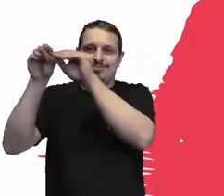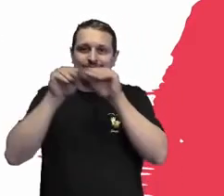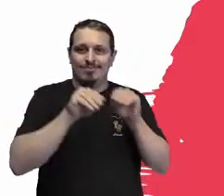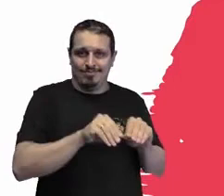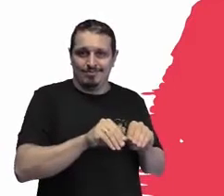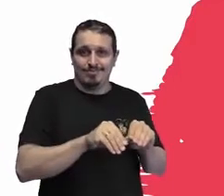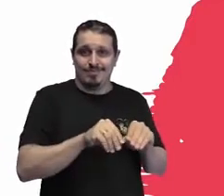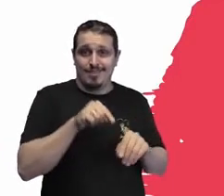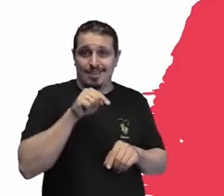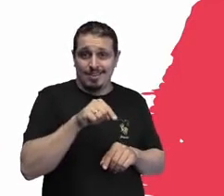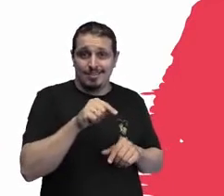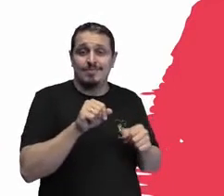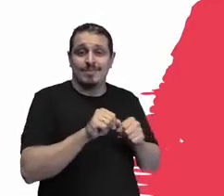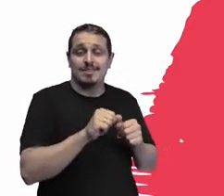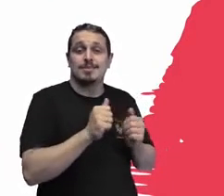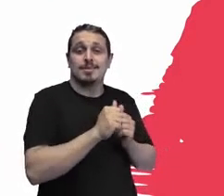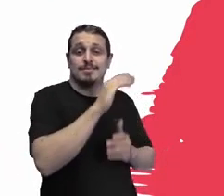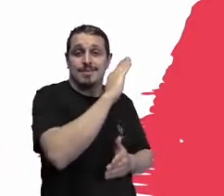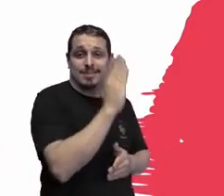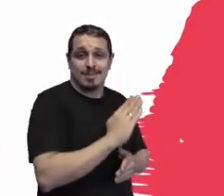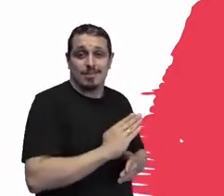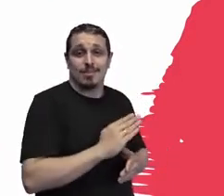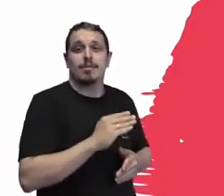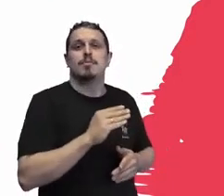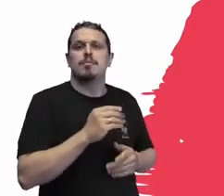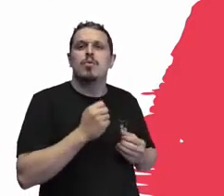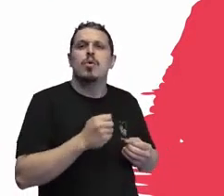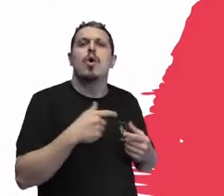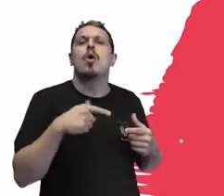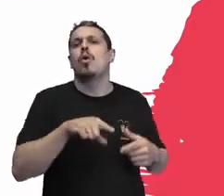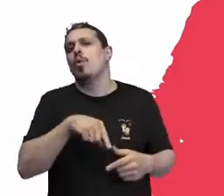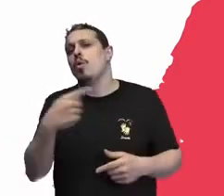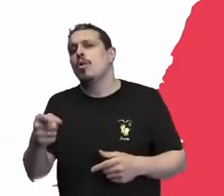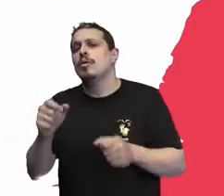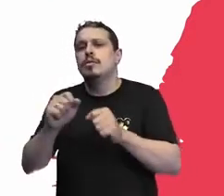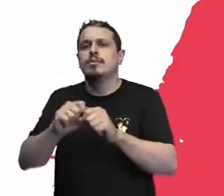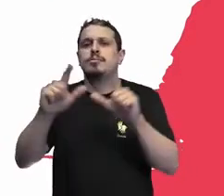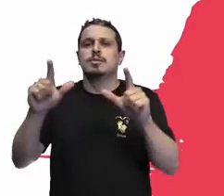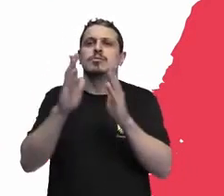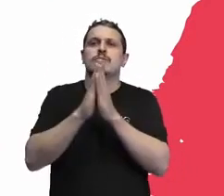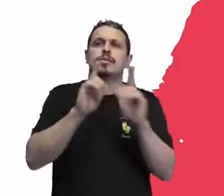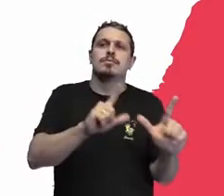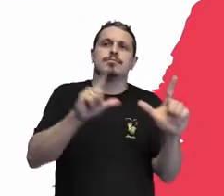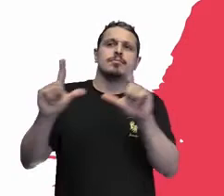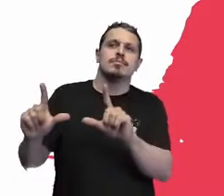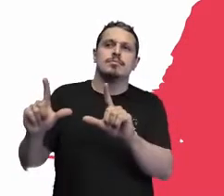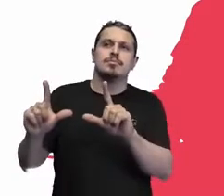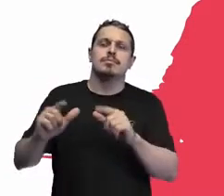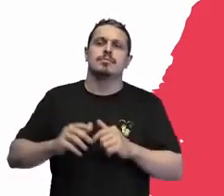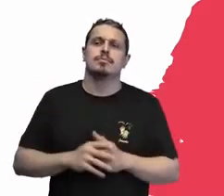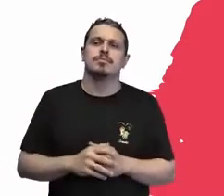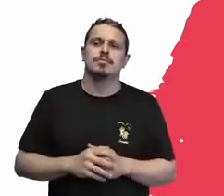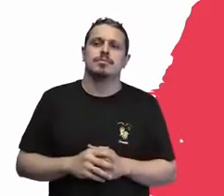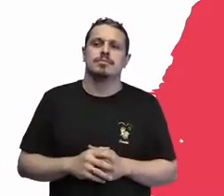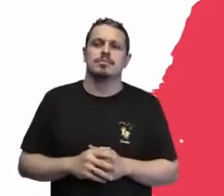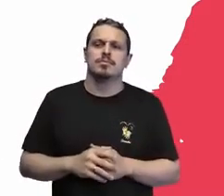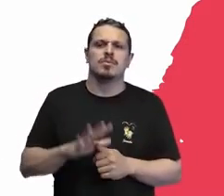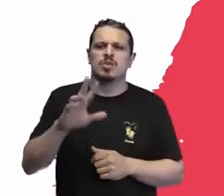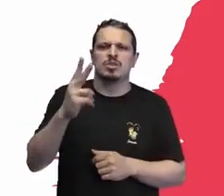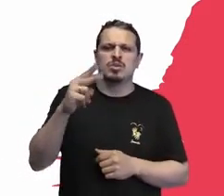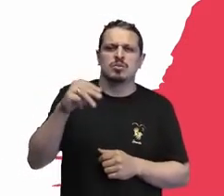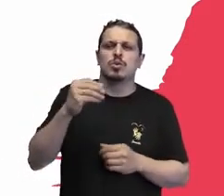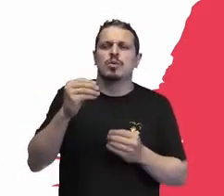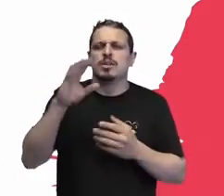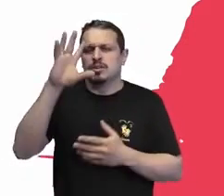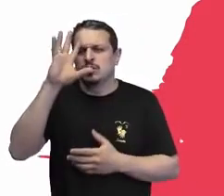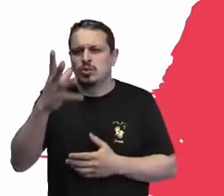Então, pode passar, por favor, que eu vou o slide. E assim, bem em dois minutos, como é que funciona? Como é que